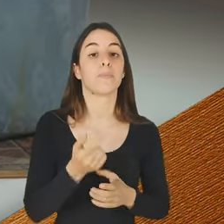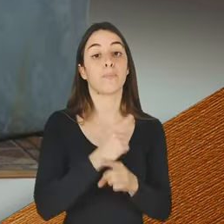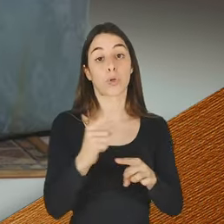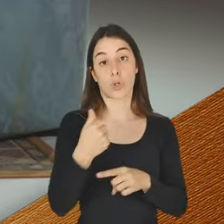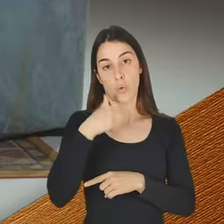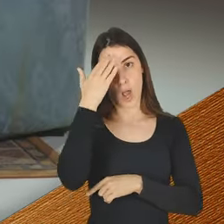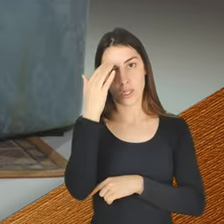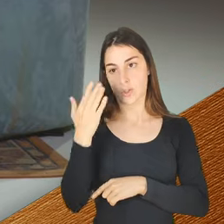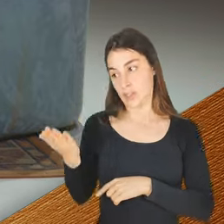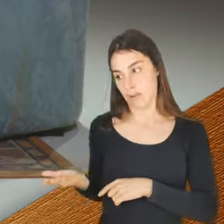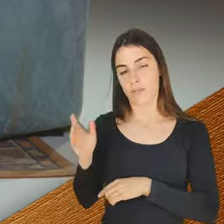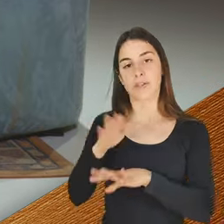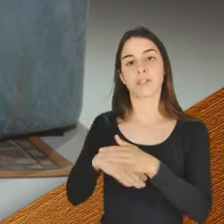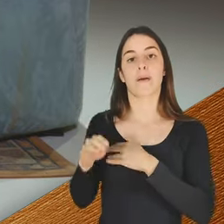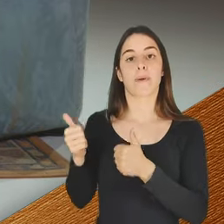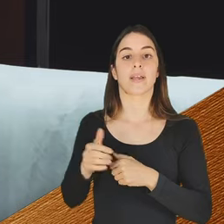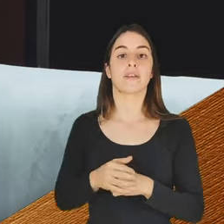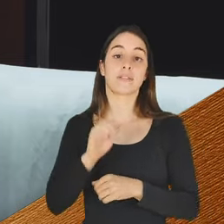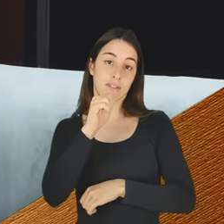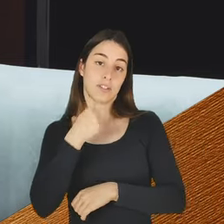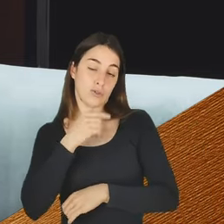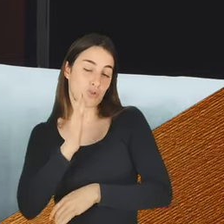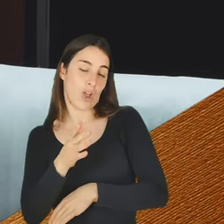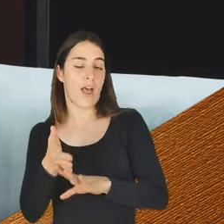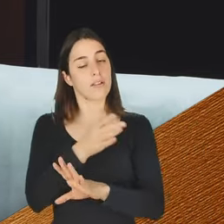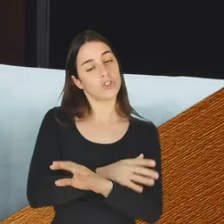fazia bem, não é, João? Eu já corri a vir. Não é, Pio? Há tudo.